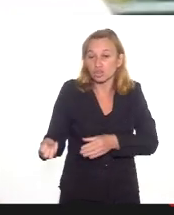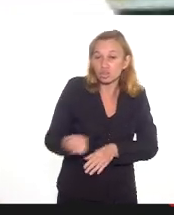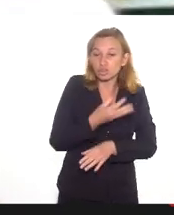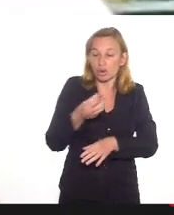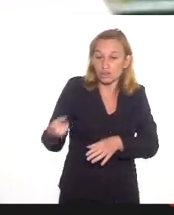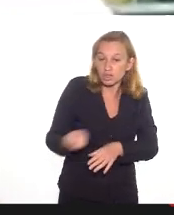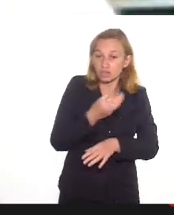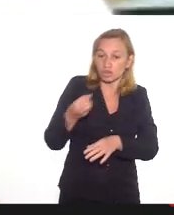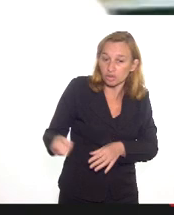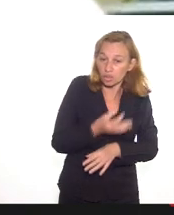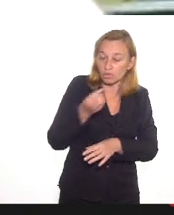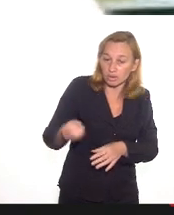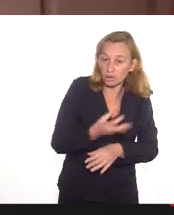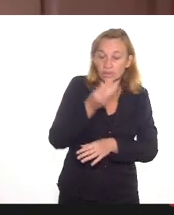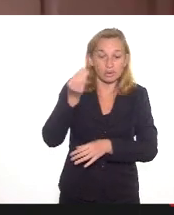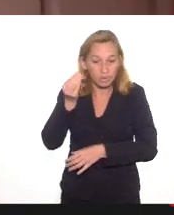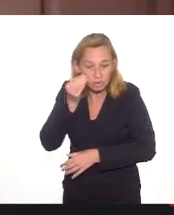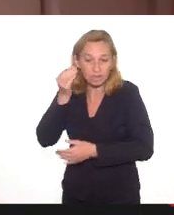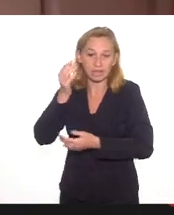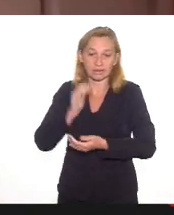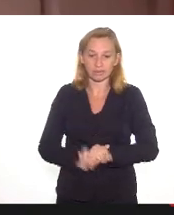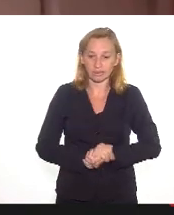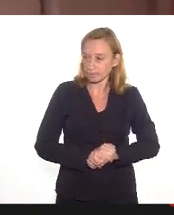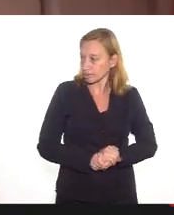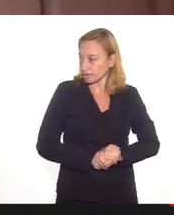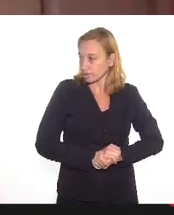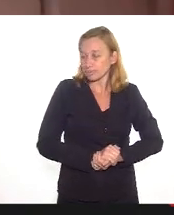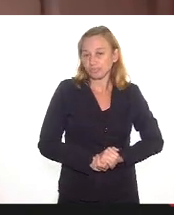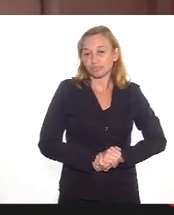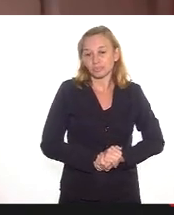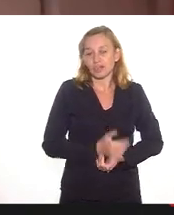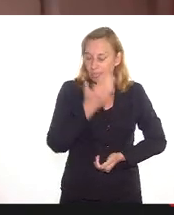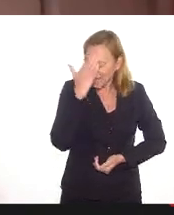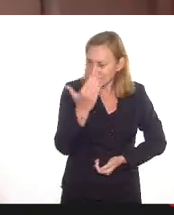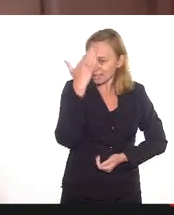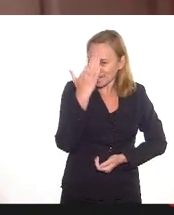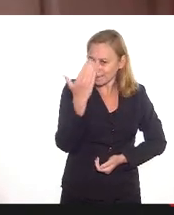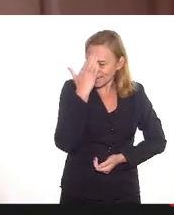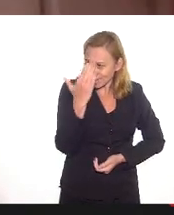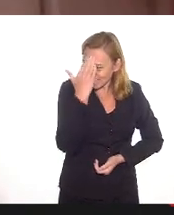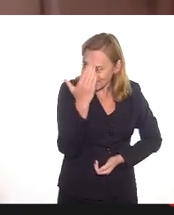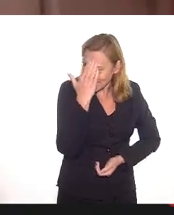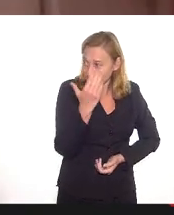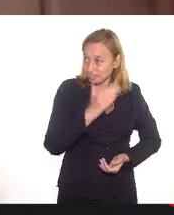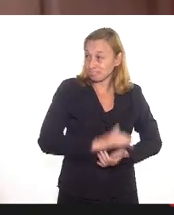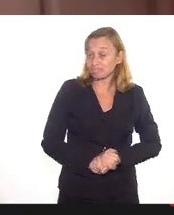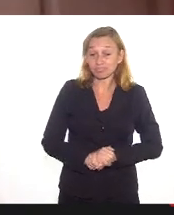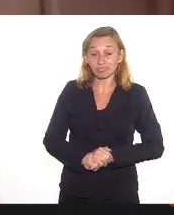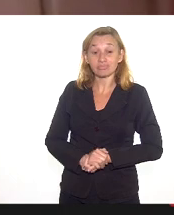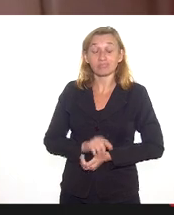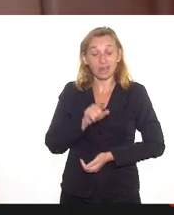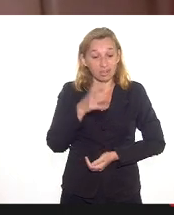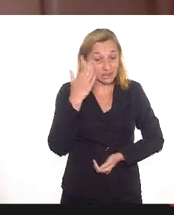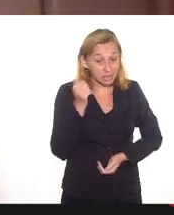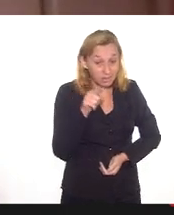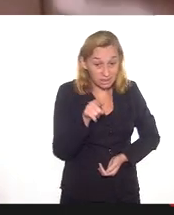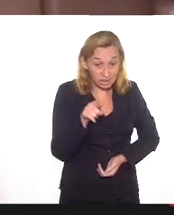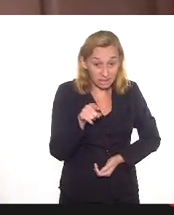e novas utopias. Obrigada, Antônio. Obrigada, obrigada, obrigada. Eu sei que você passou